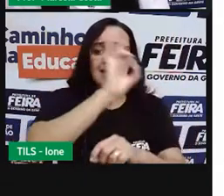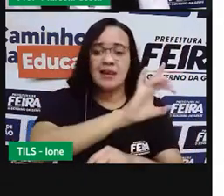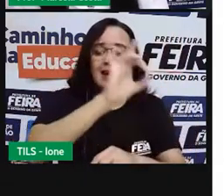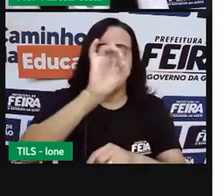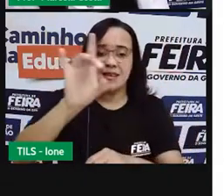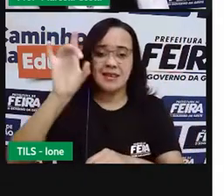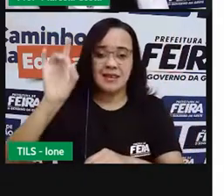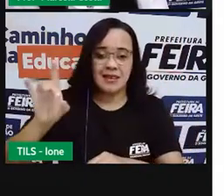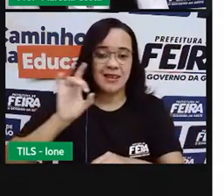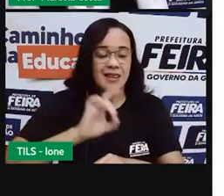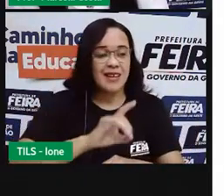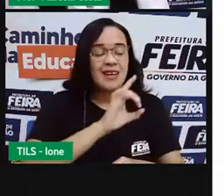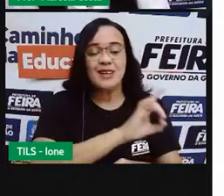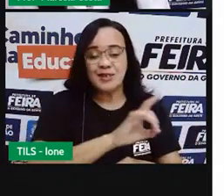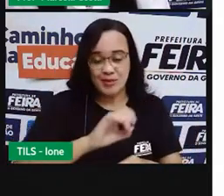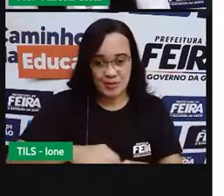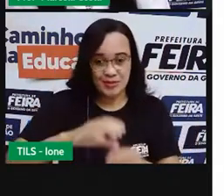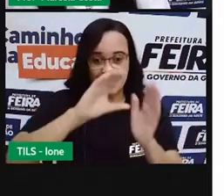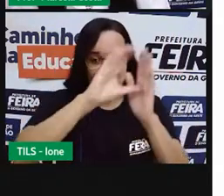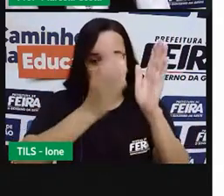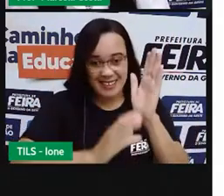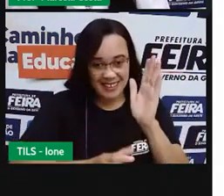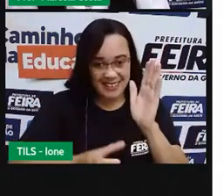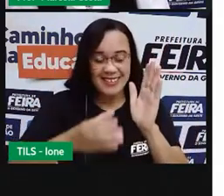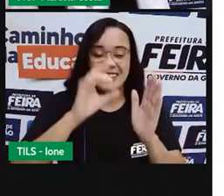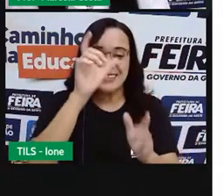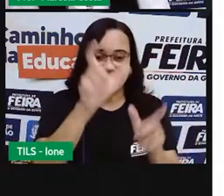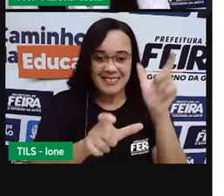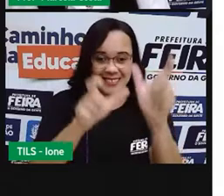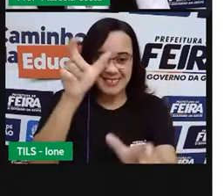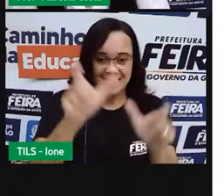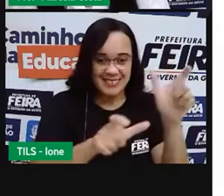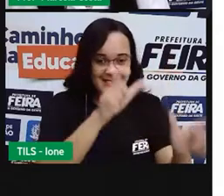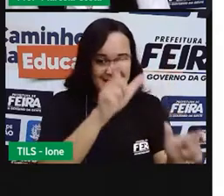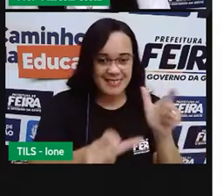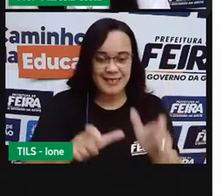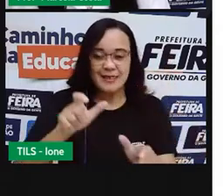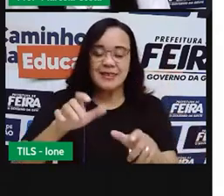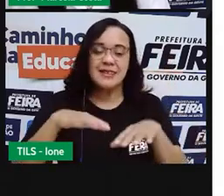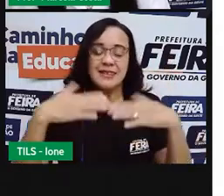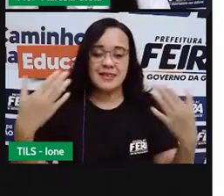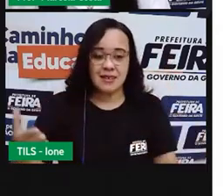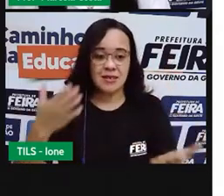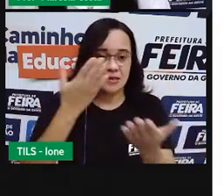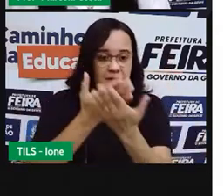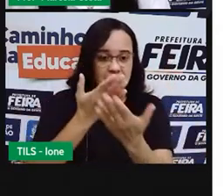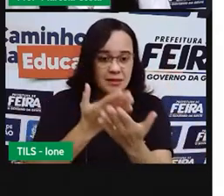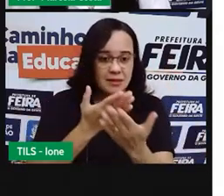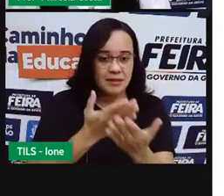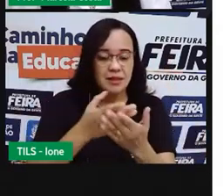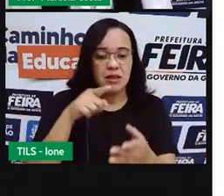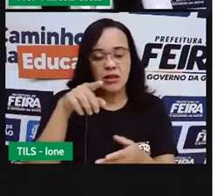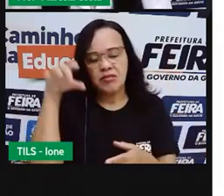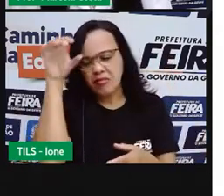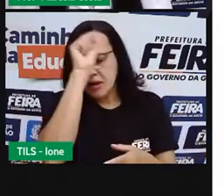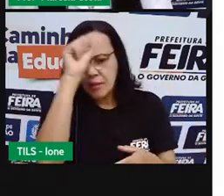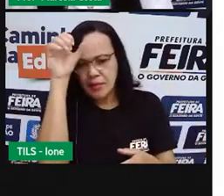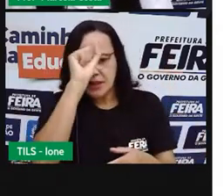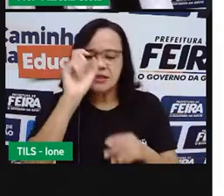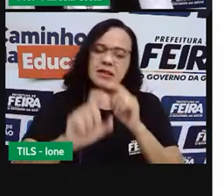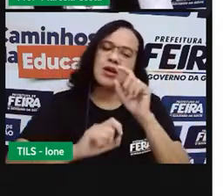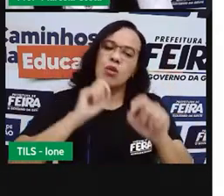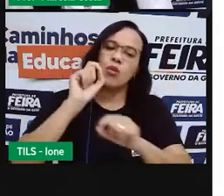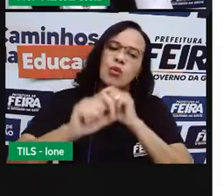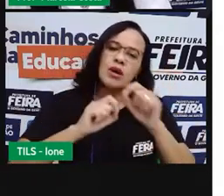Características. Então, com essa aula, você vai aprender a